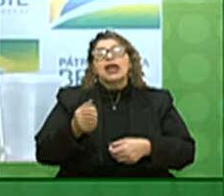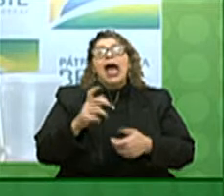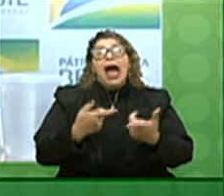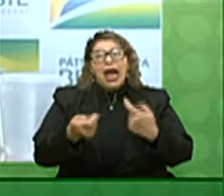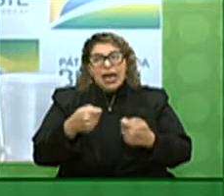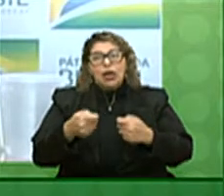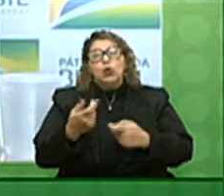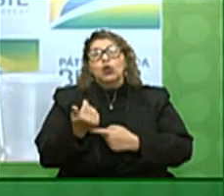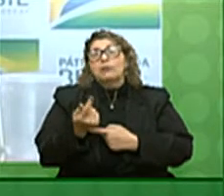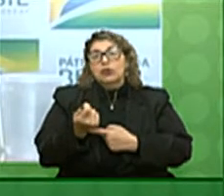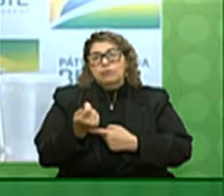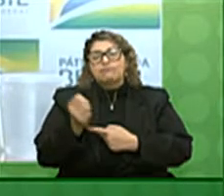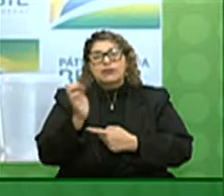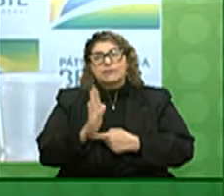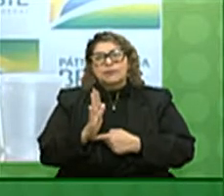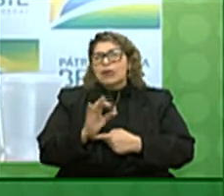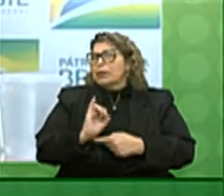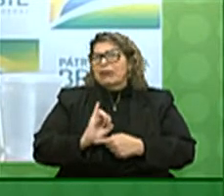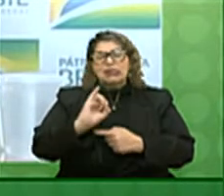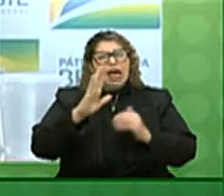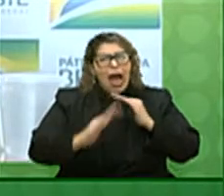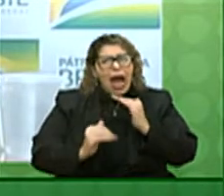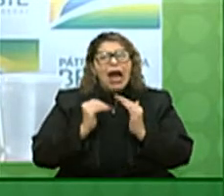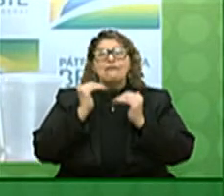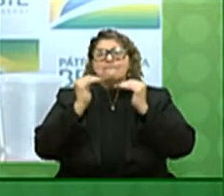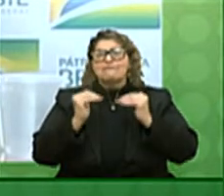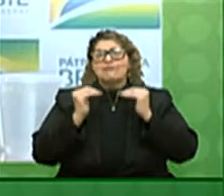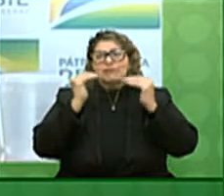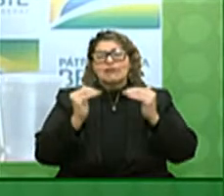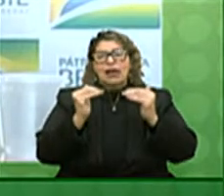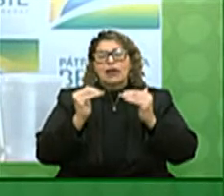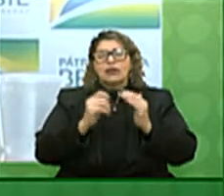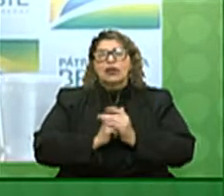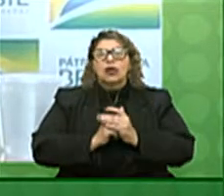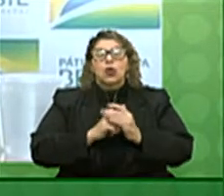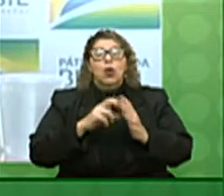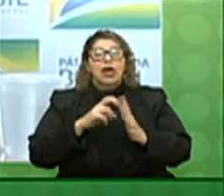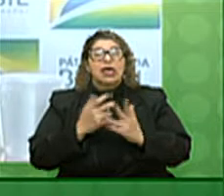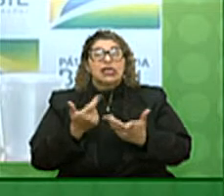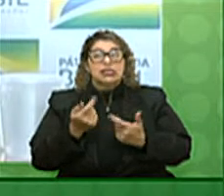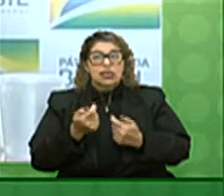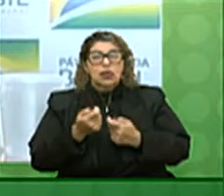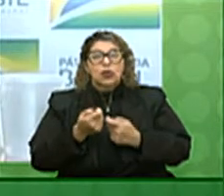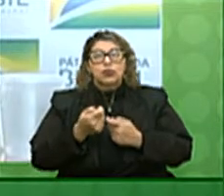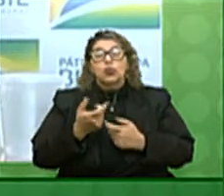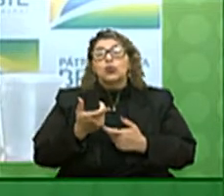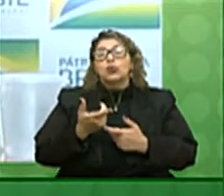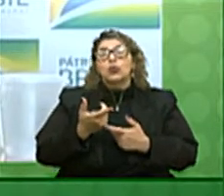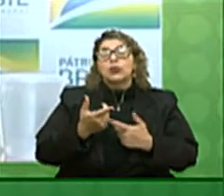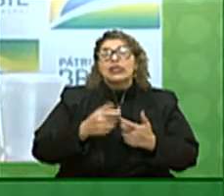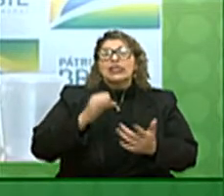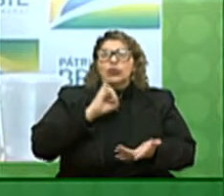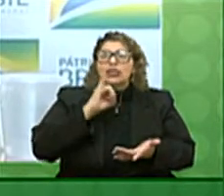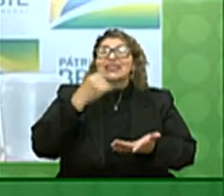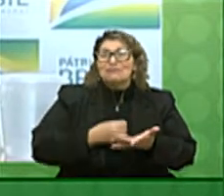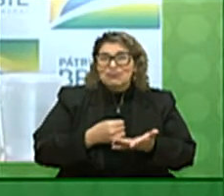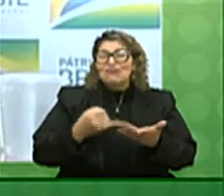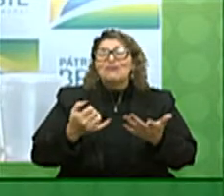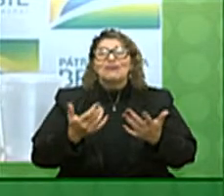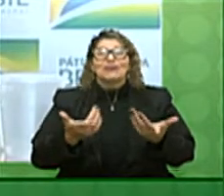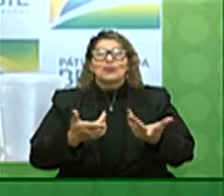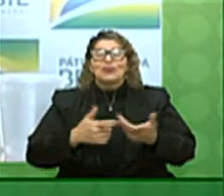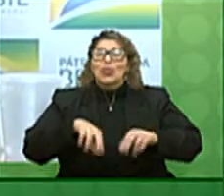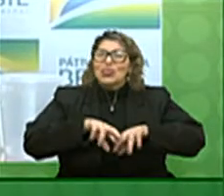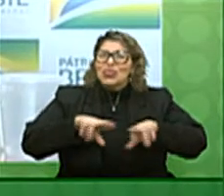muito claro que sem avançarmos com a questão tributária e questão administrativa assim como novas medidas